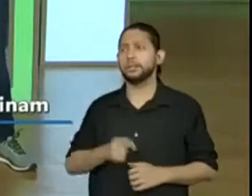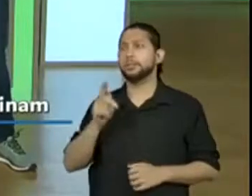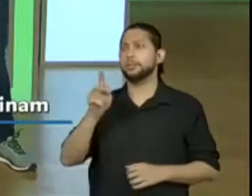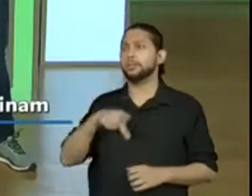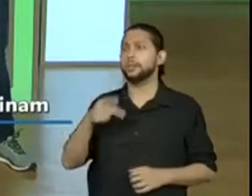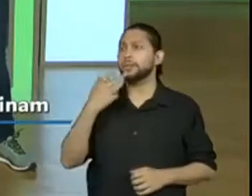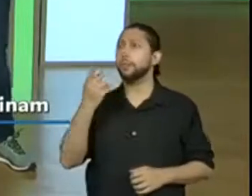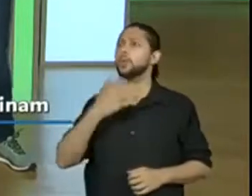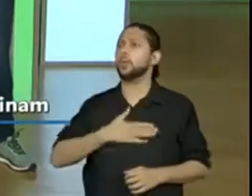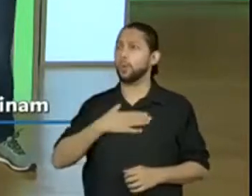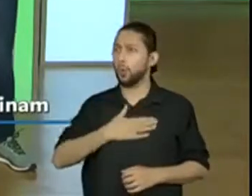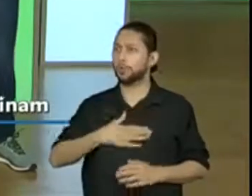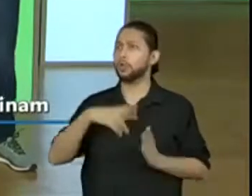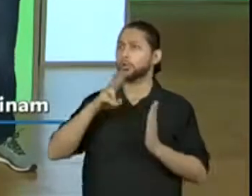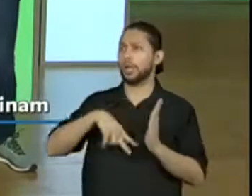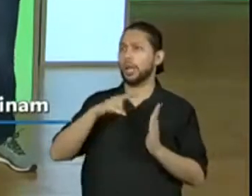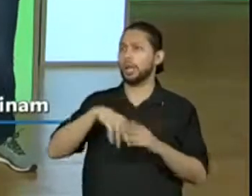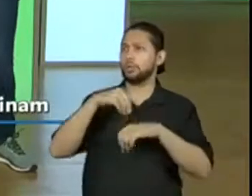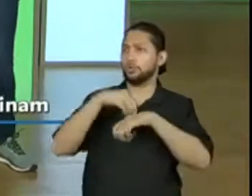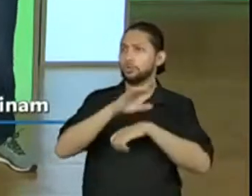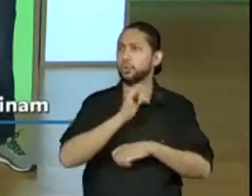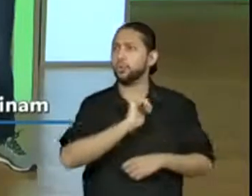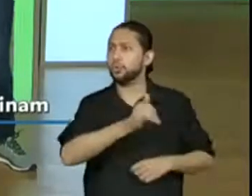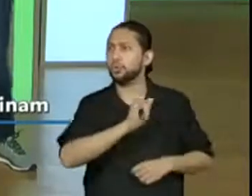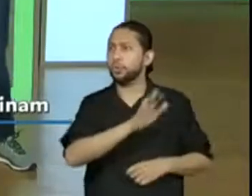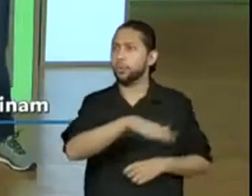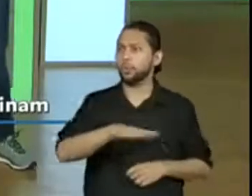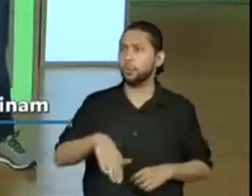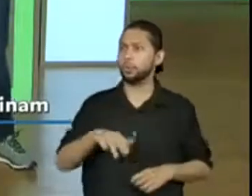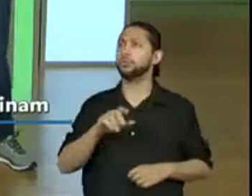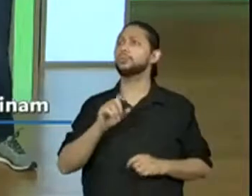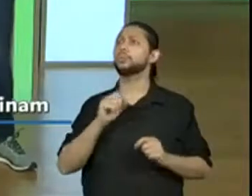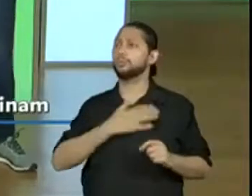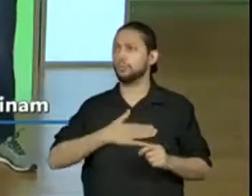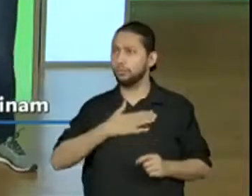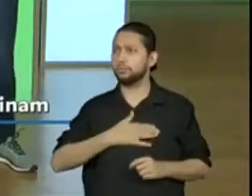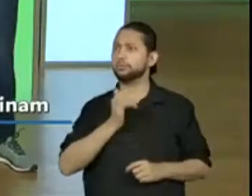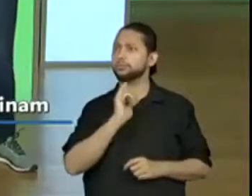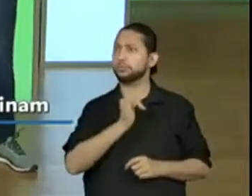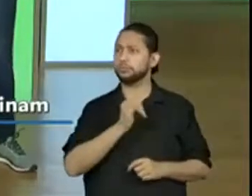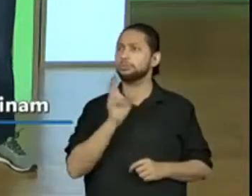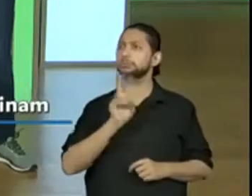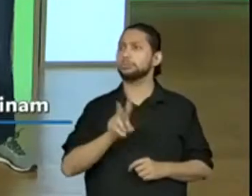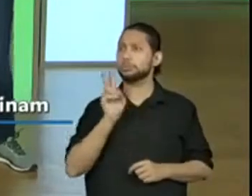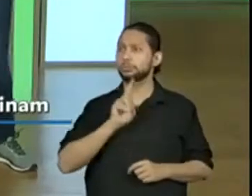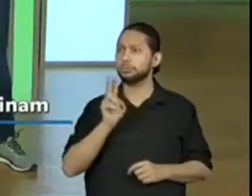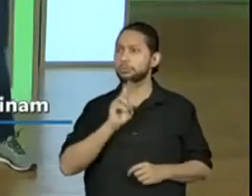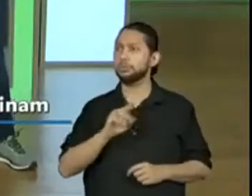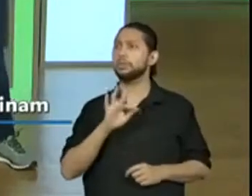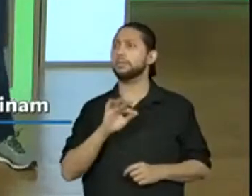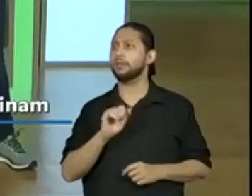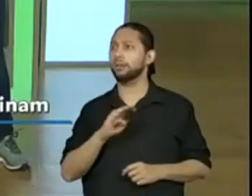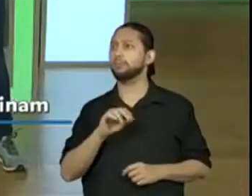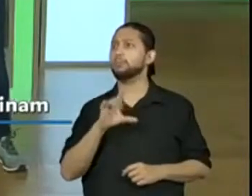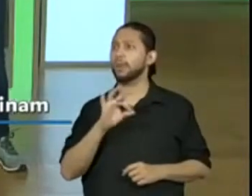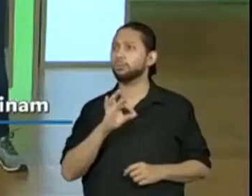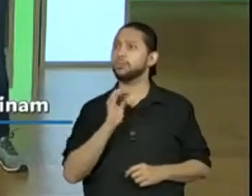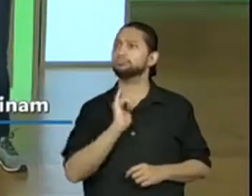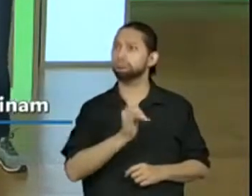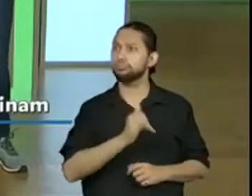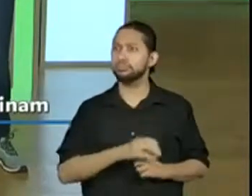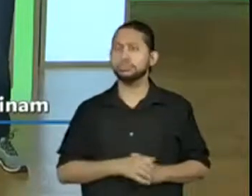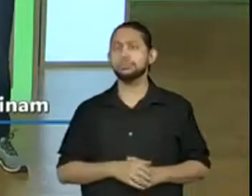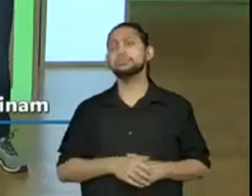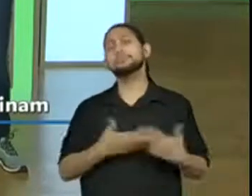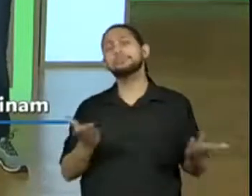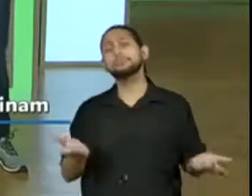tanto de ler como de ensinar fábulas para os alunos. É isso aí, professores, muito bem. Será que os alunos estão respondendo assim